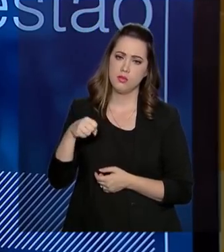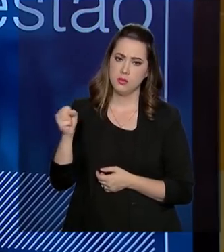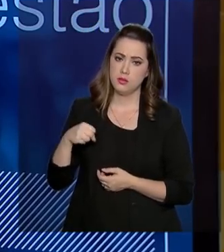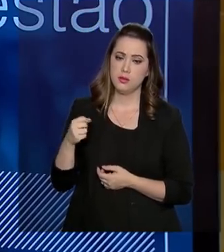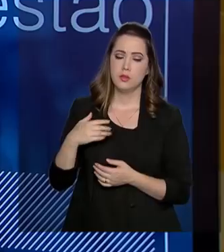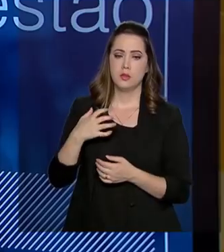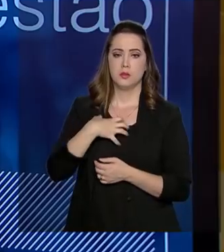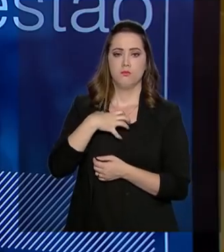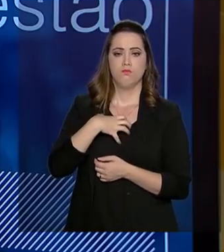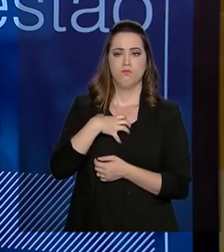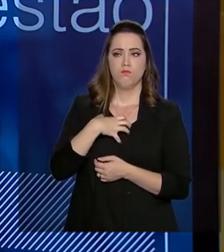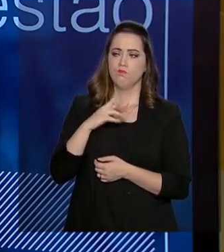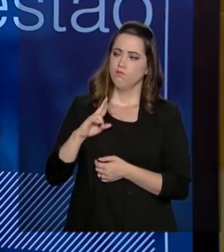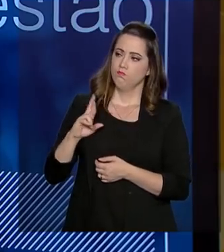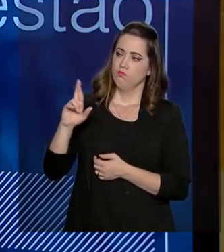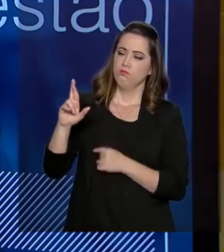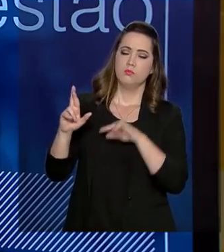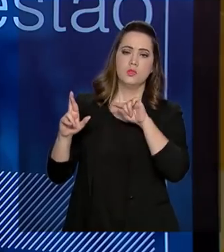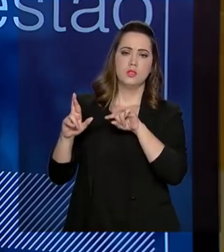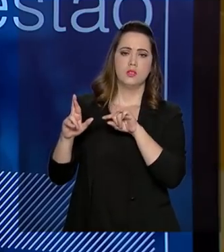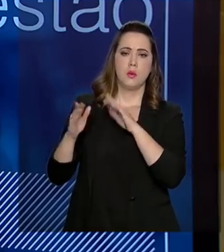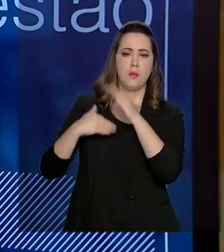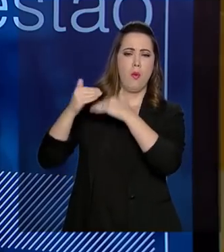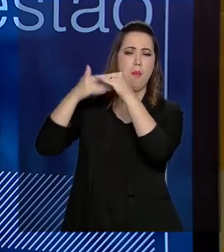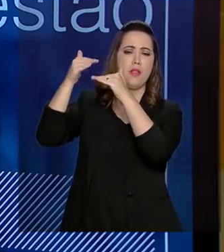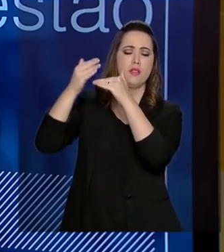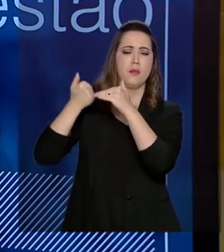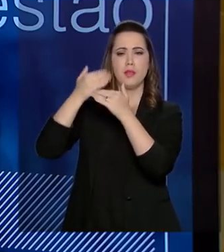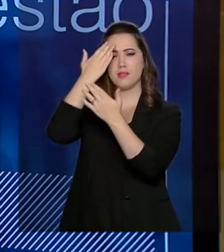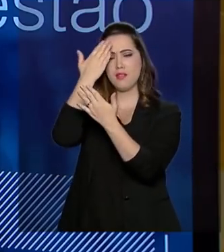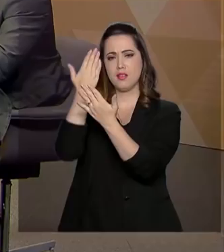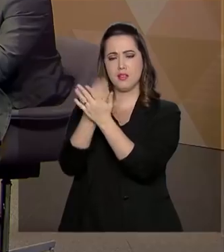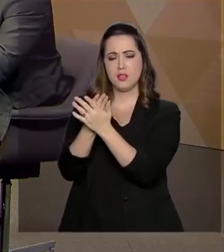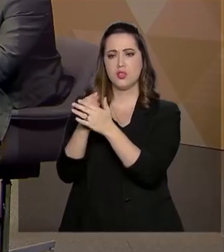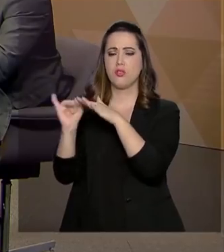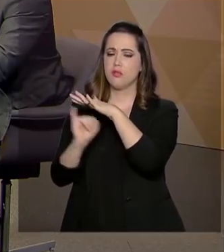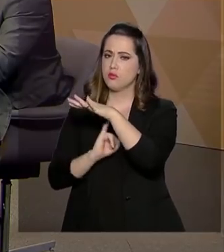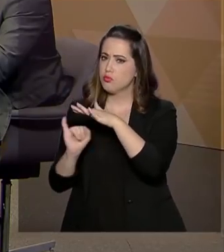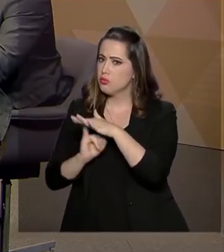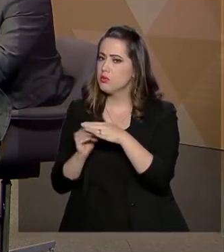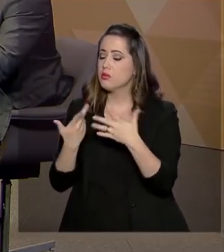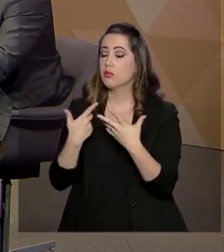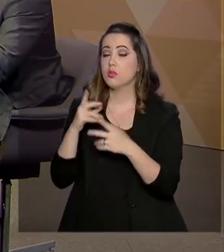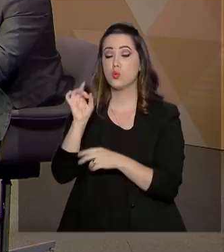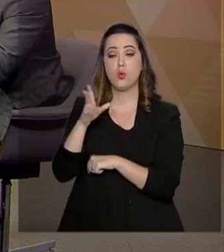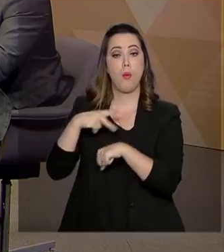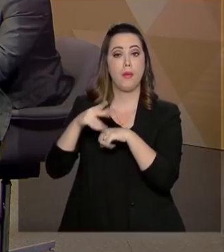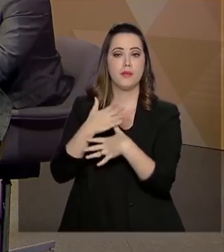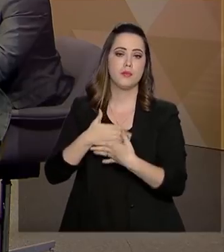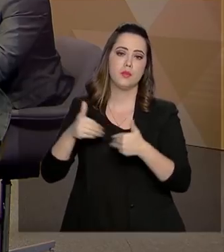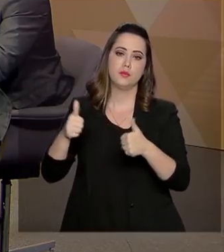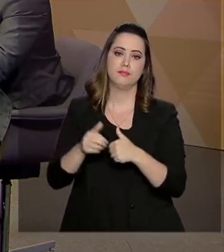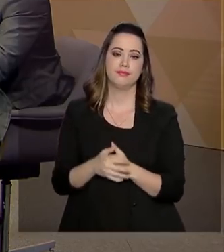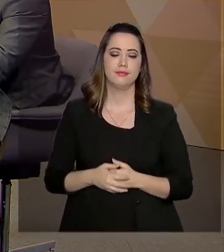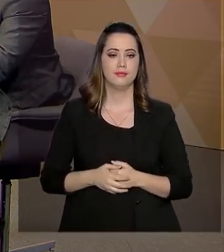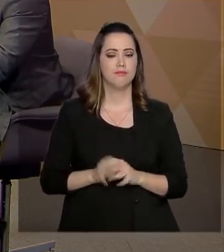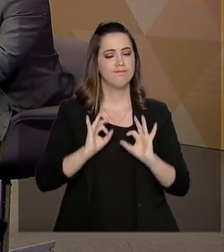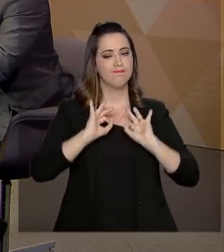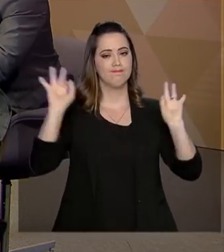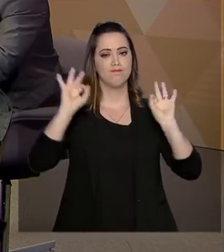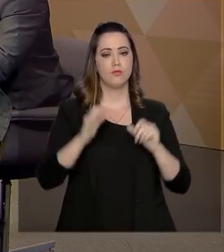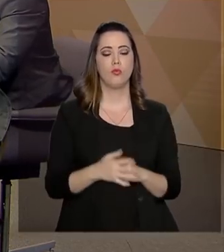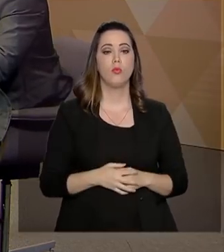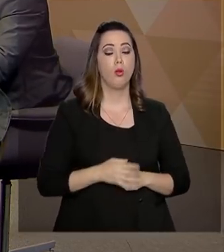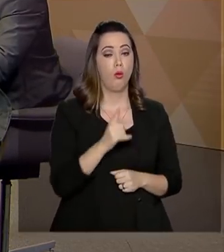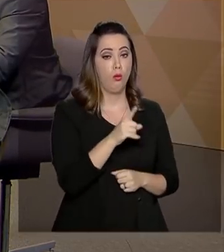as pessoas se sentem representadas, aumenta o nível de confiança nas instituições, e isso só o país tem a ganhar. Perfeito.